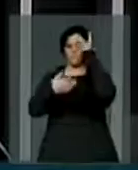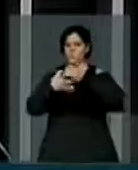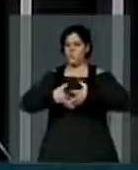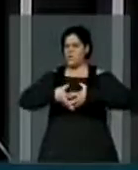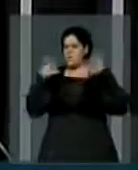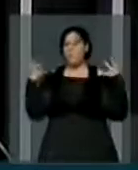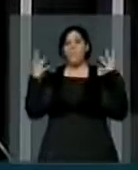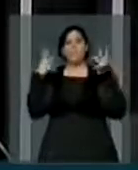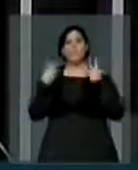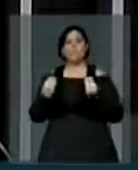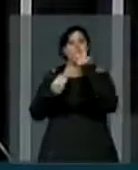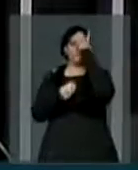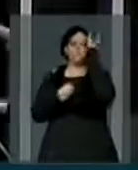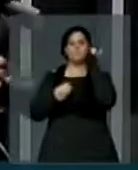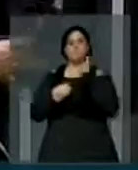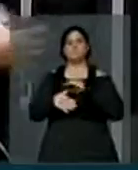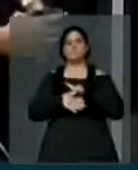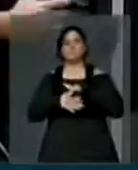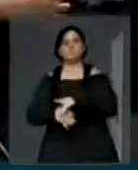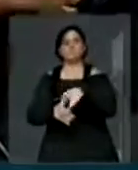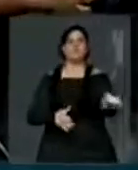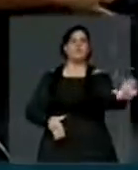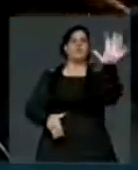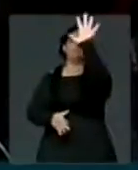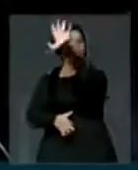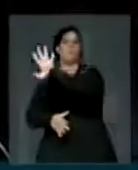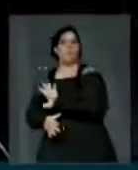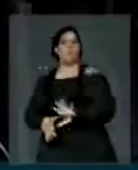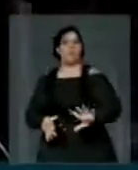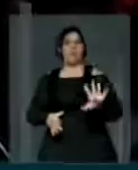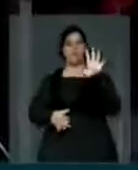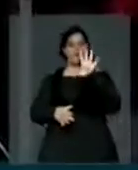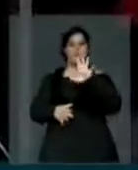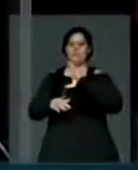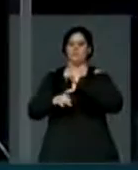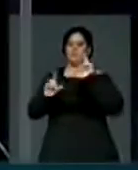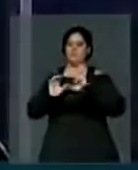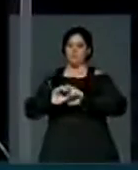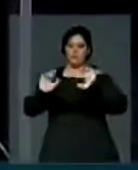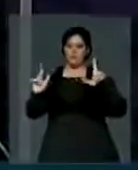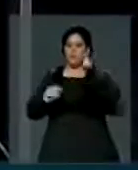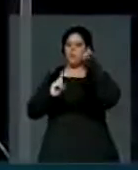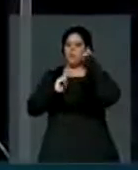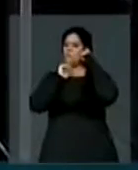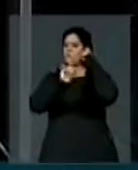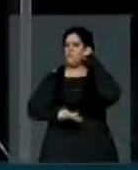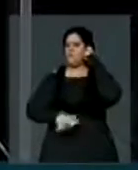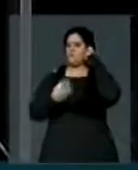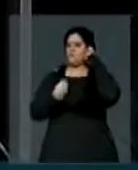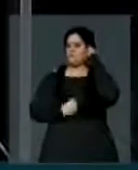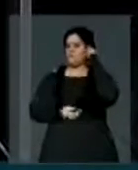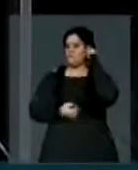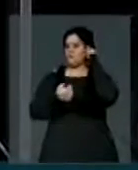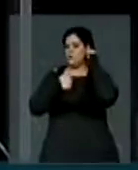abençoado, que tem uma liderança nacional frente à Igreja, com certeza são abençoados. Eu aproveito,